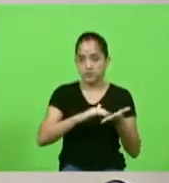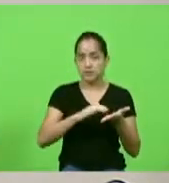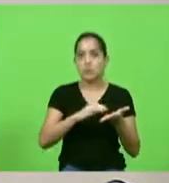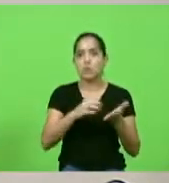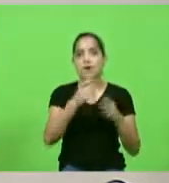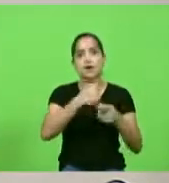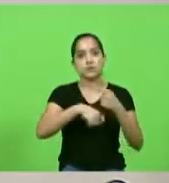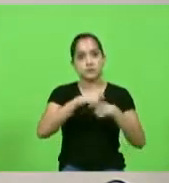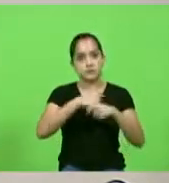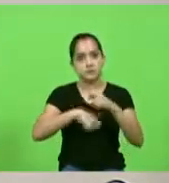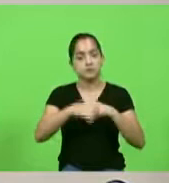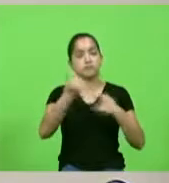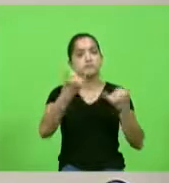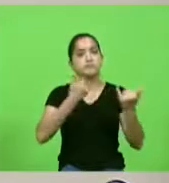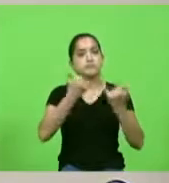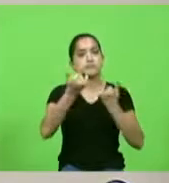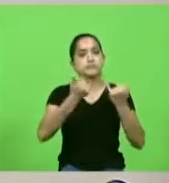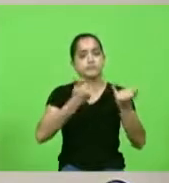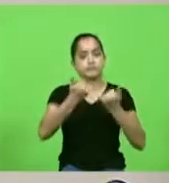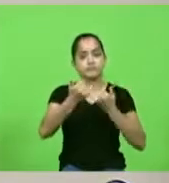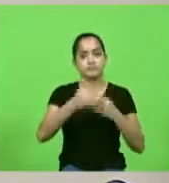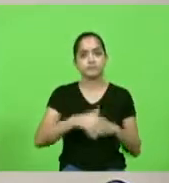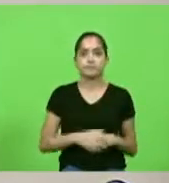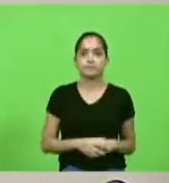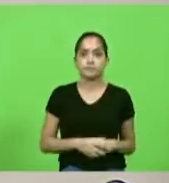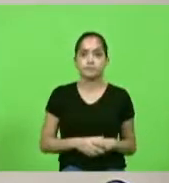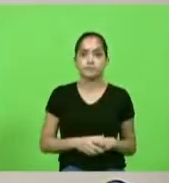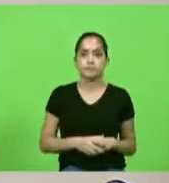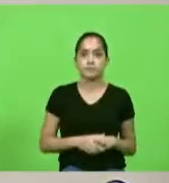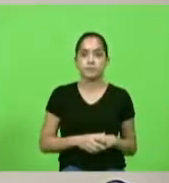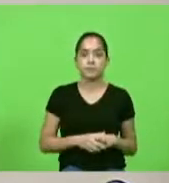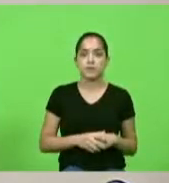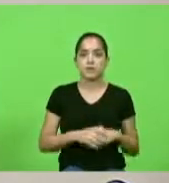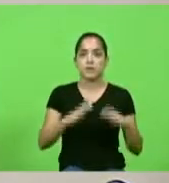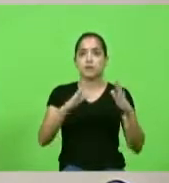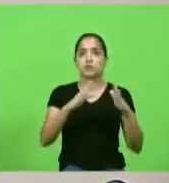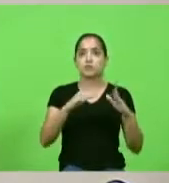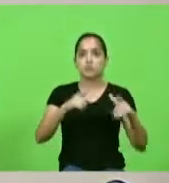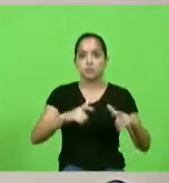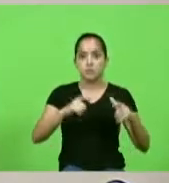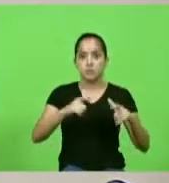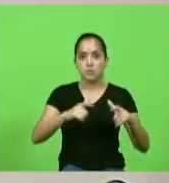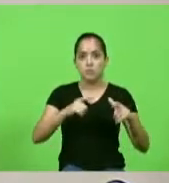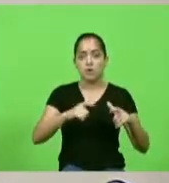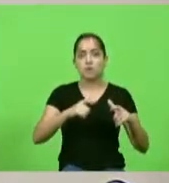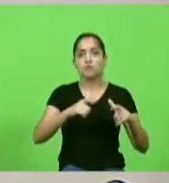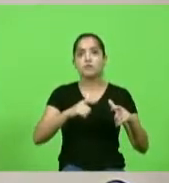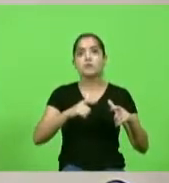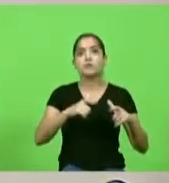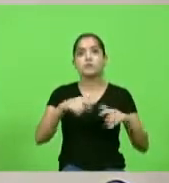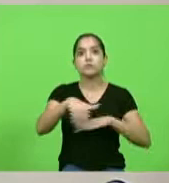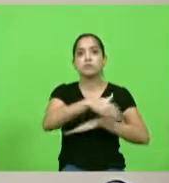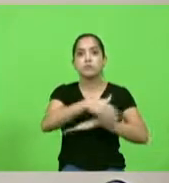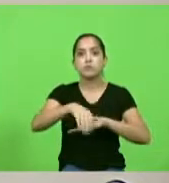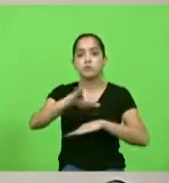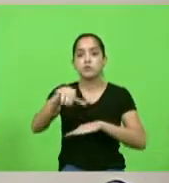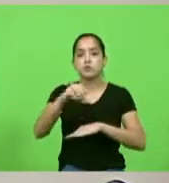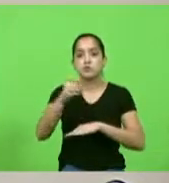informações acerca da utilização do imóvel com endereço na travessia rua João Mota